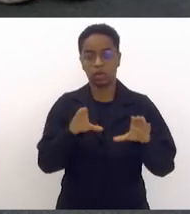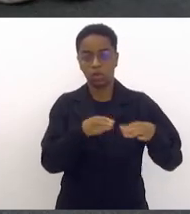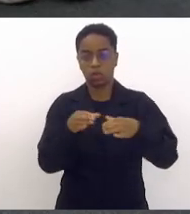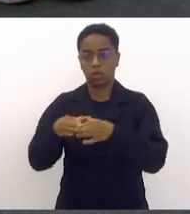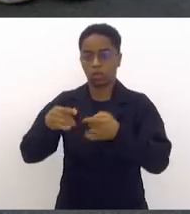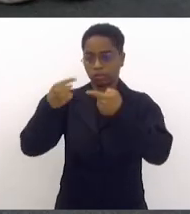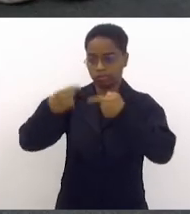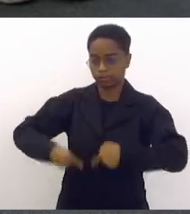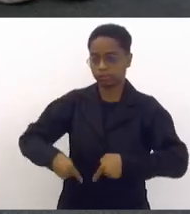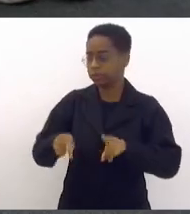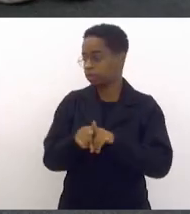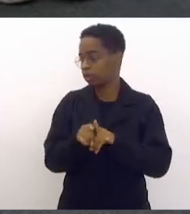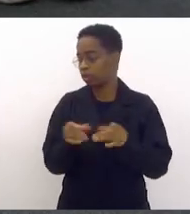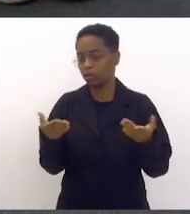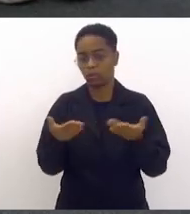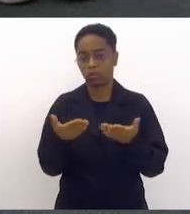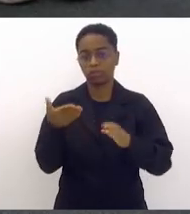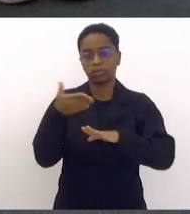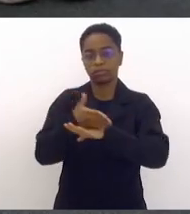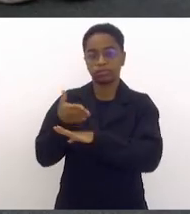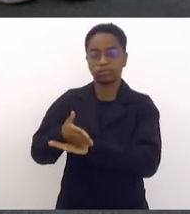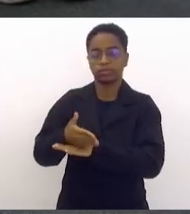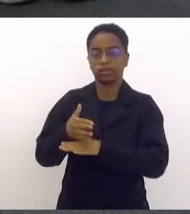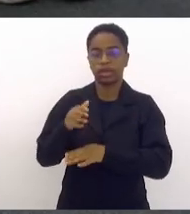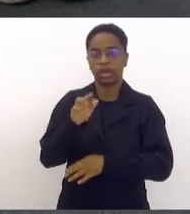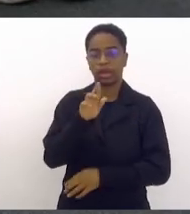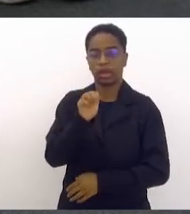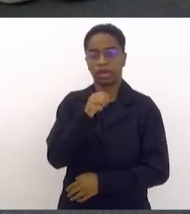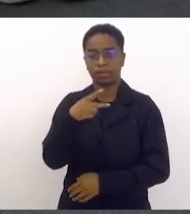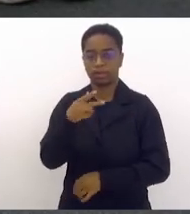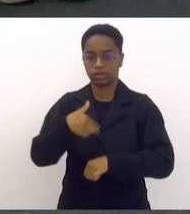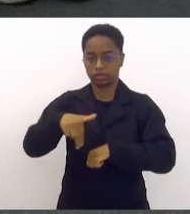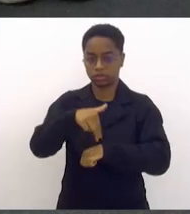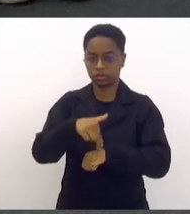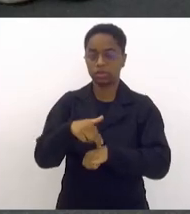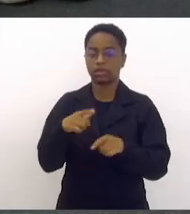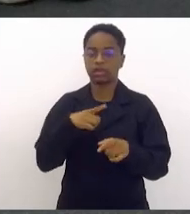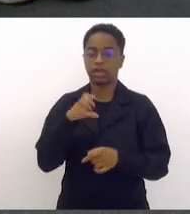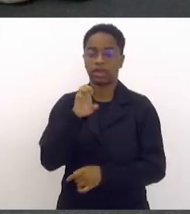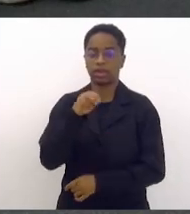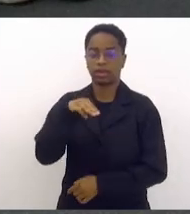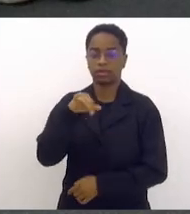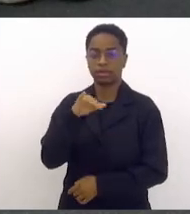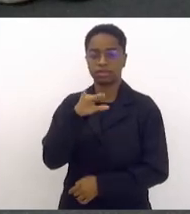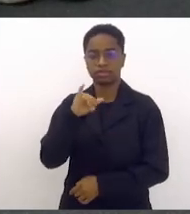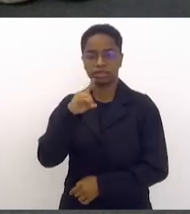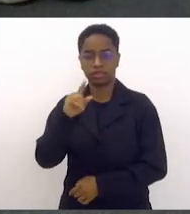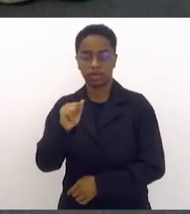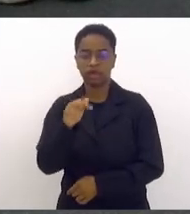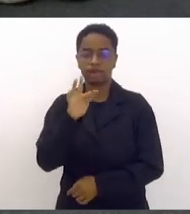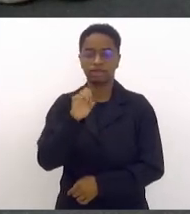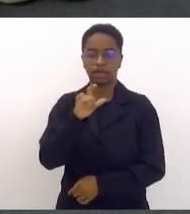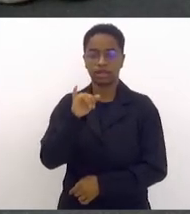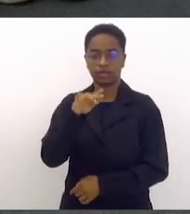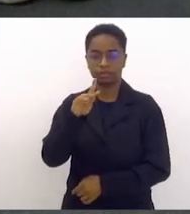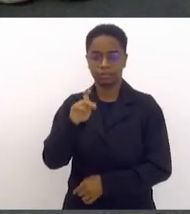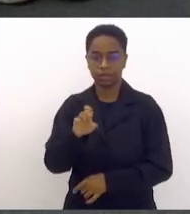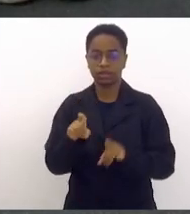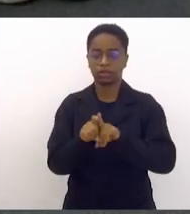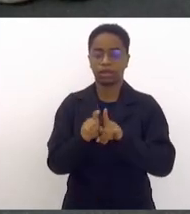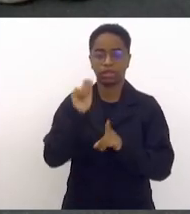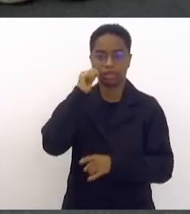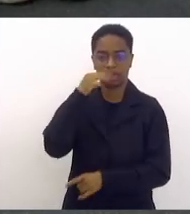MCs que hoje ocupam a cena do rap nacional. Então, o MC da Devilzinha, Felipe Rete, a nossa Negra Rê,